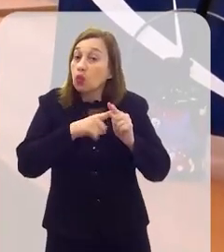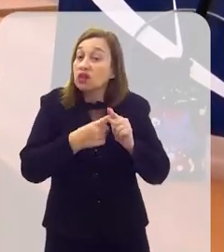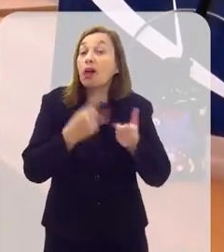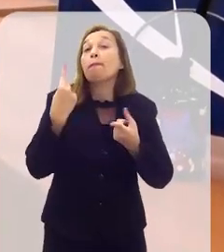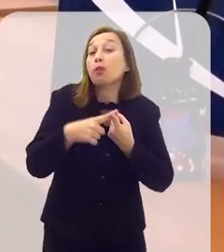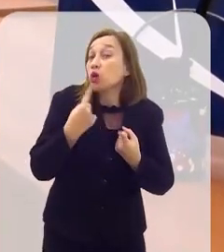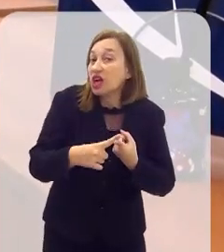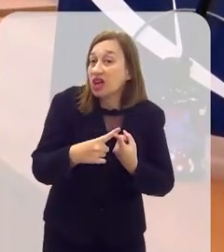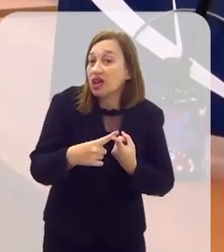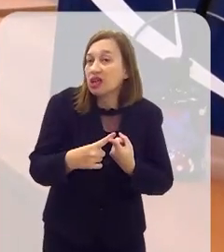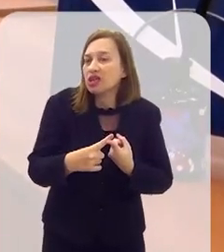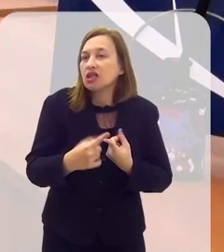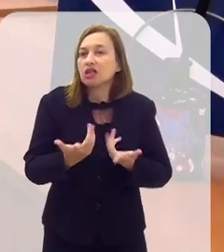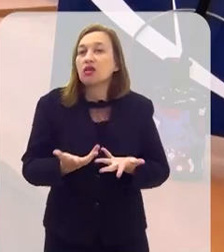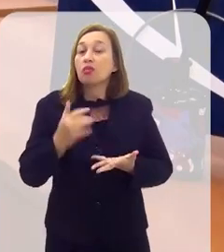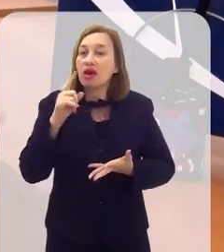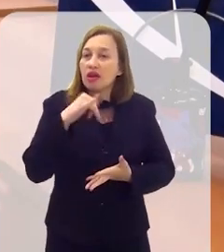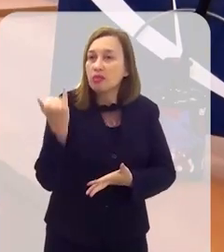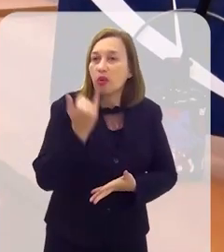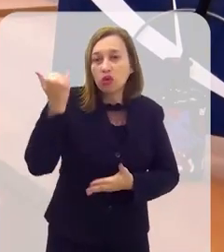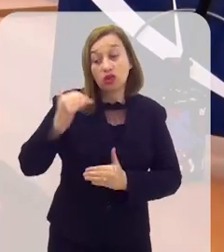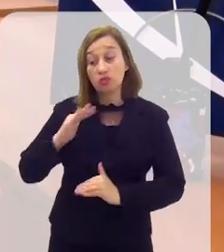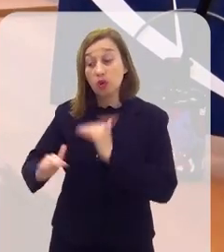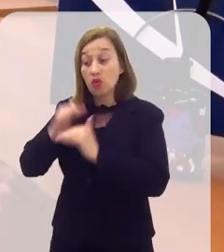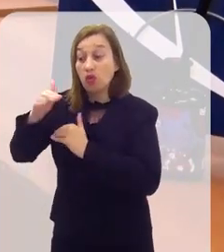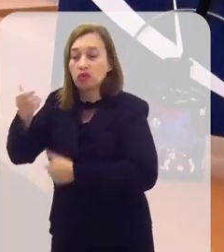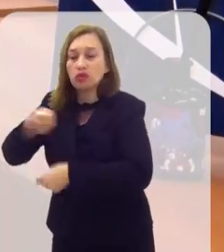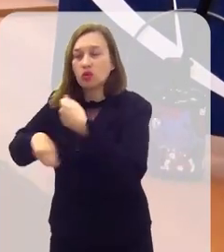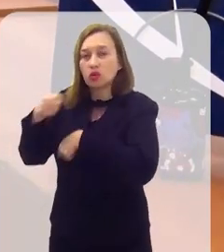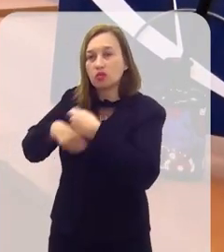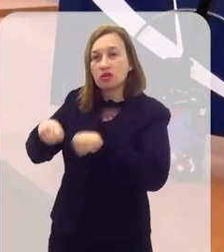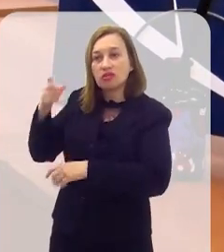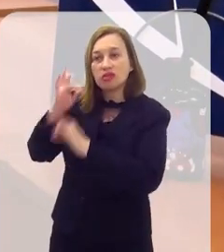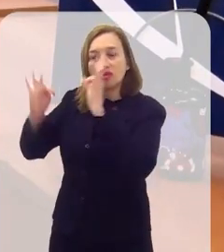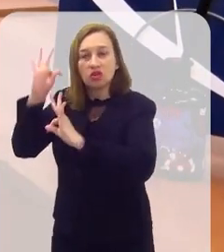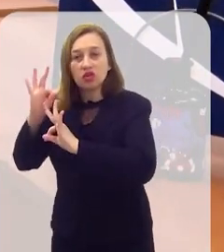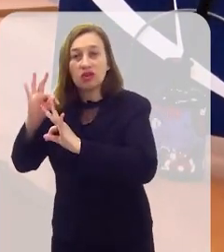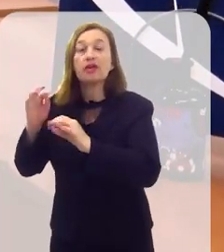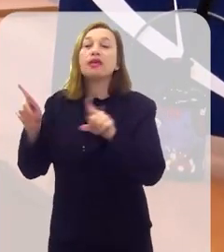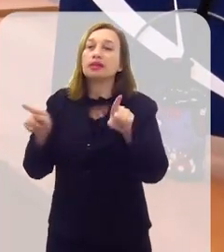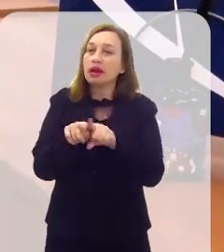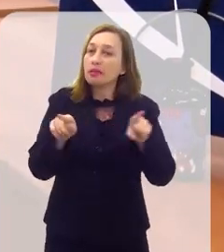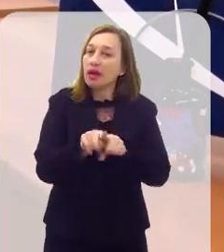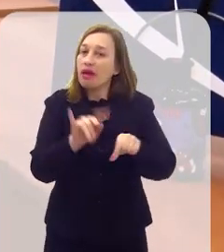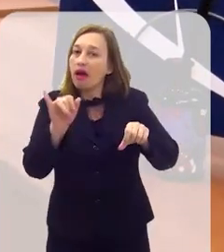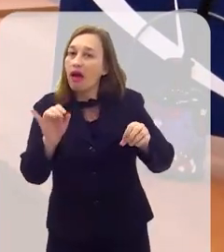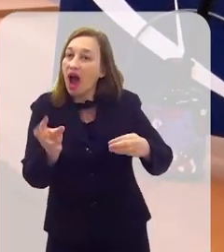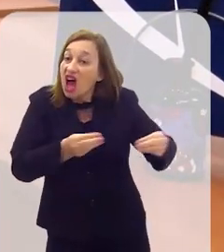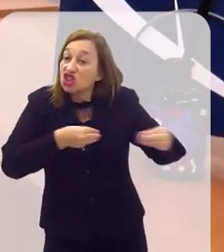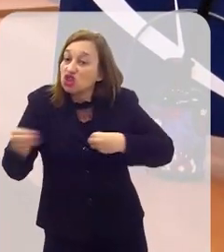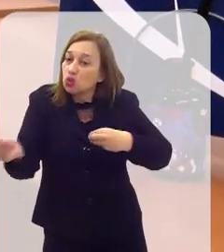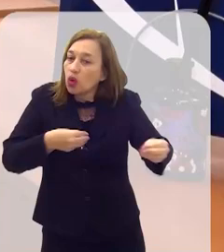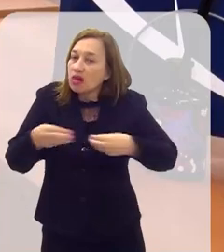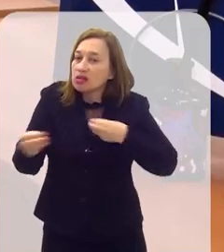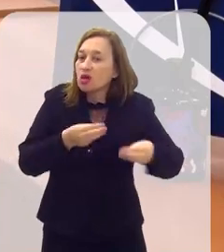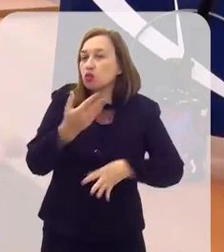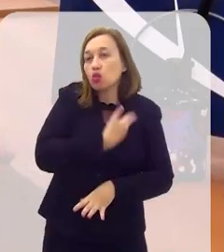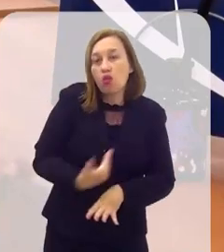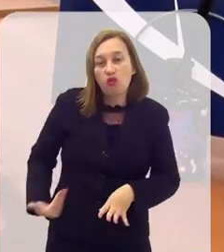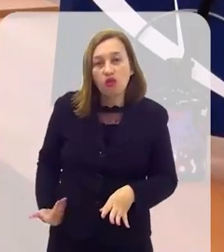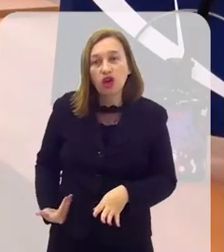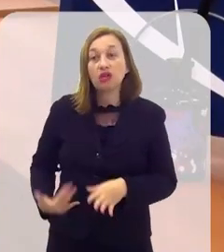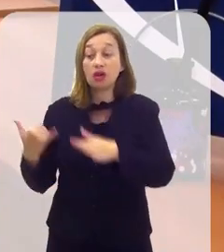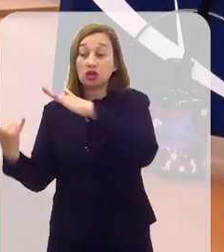em regulamentar. Por quê? Porque assim como ela é importante para o avanço econômico e tecnológico, é necessário que a gente articule o